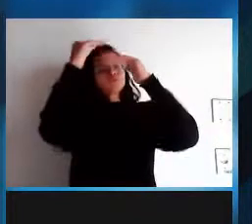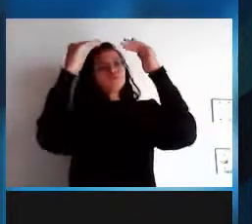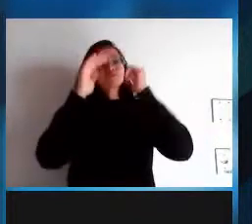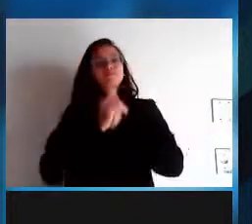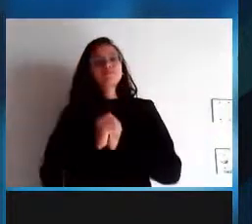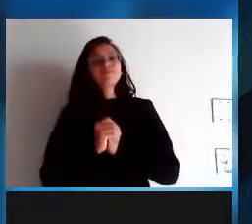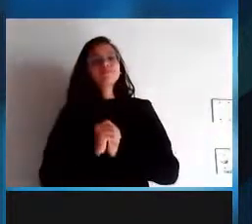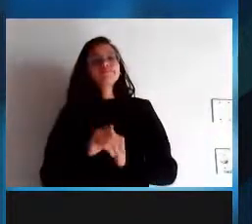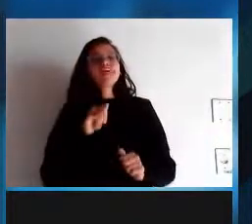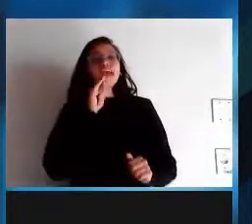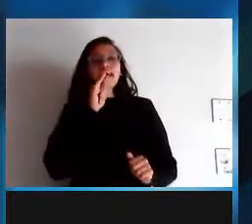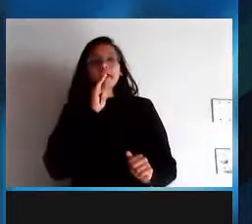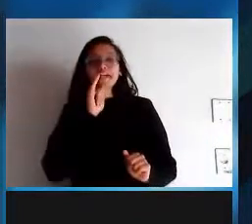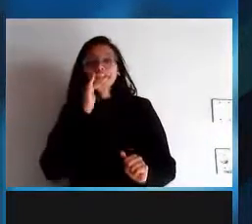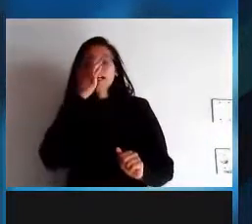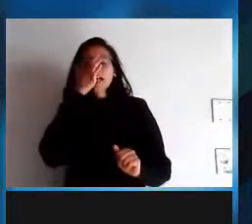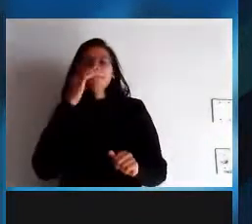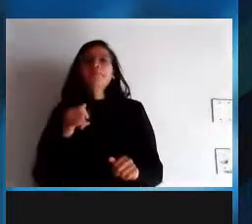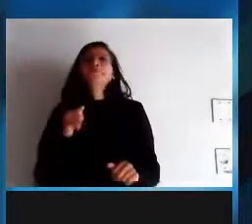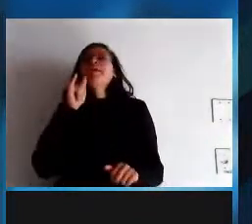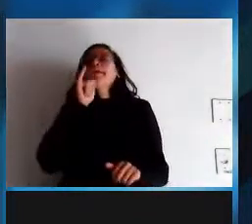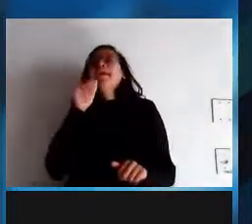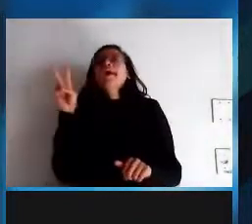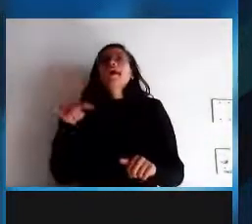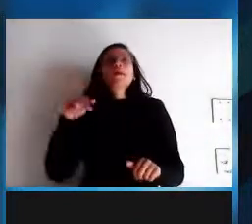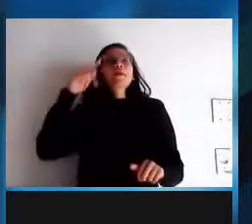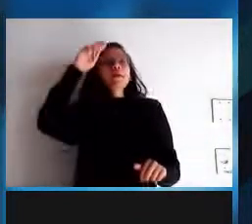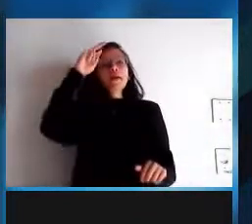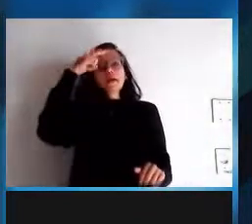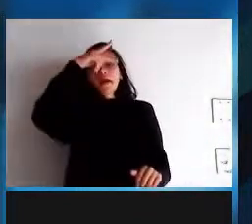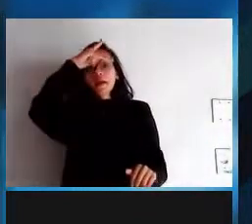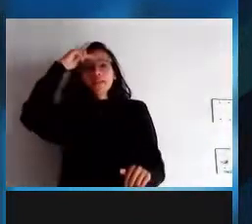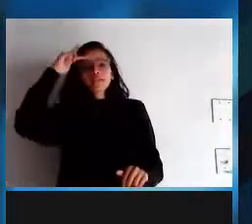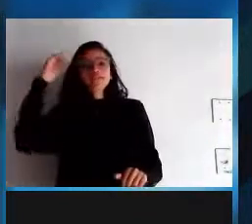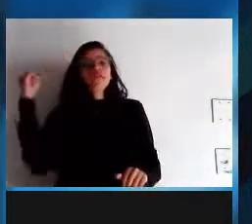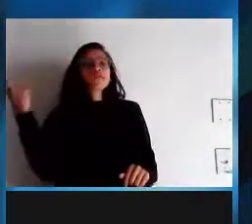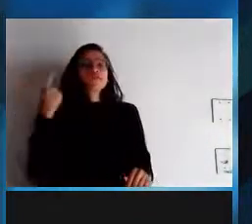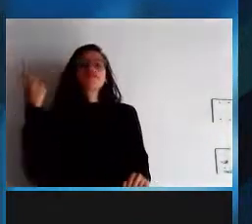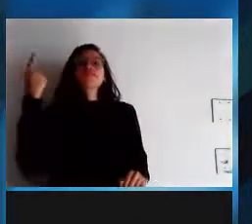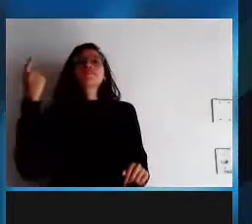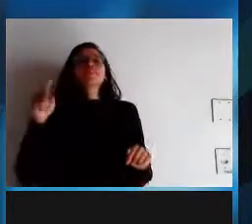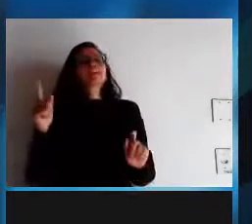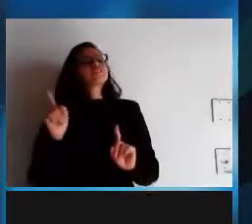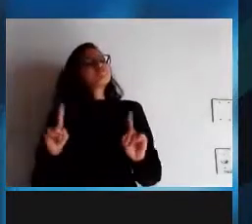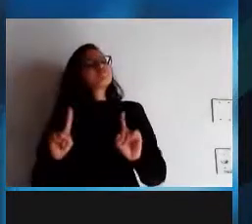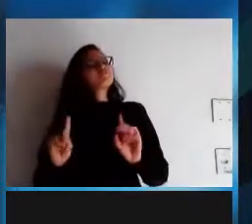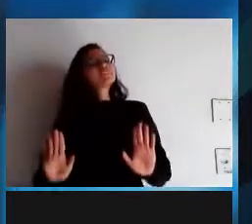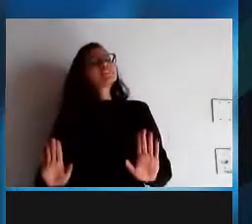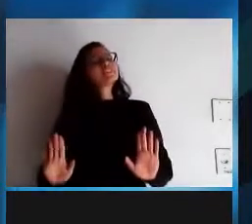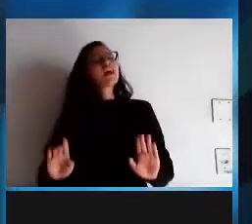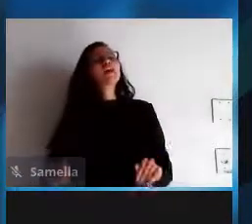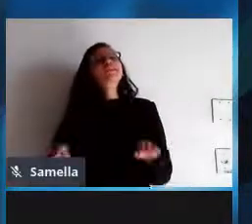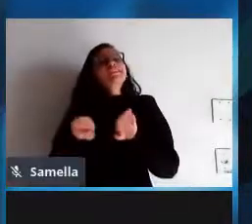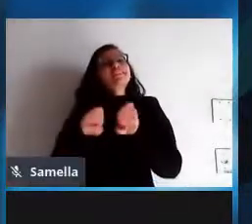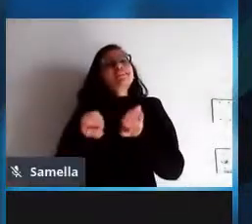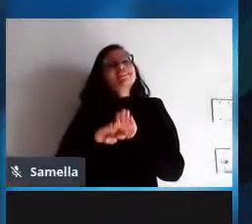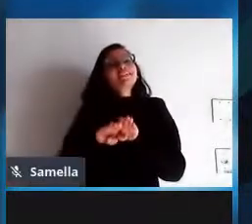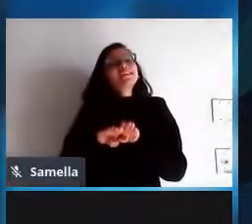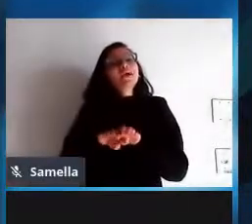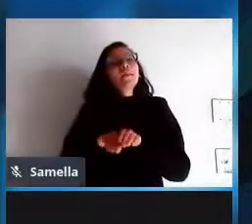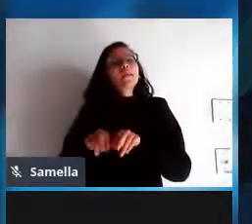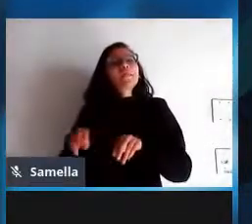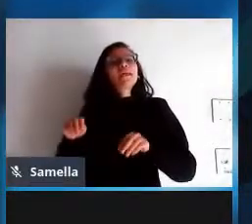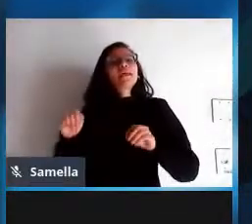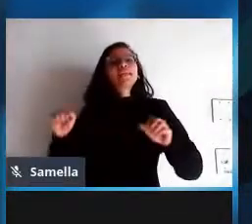a gente não está falando só da gente aqui pessoa física tá a gente está falando também de corporações que vão e